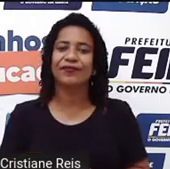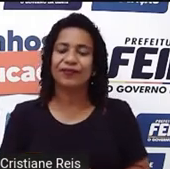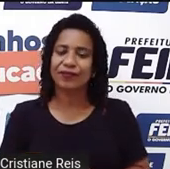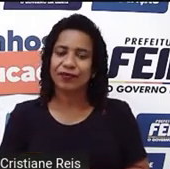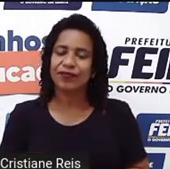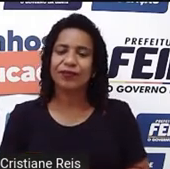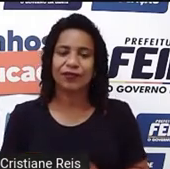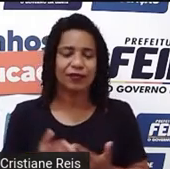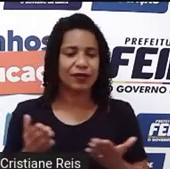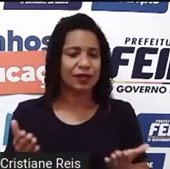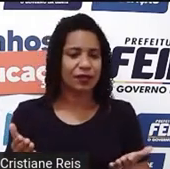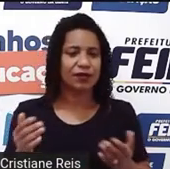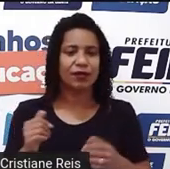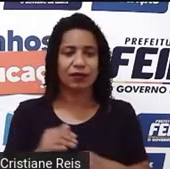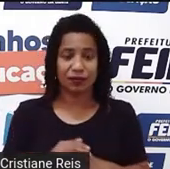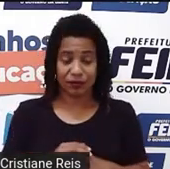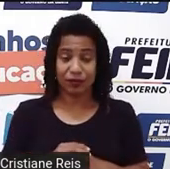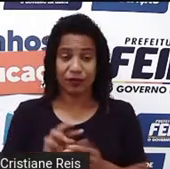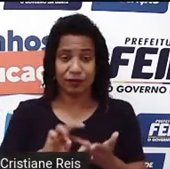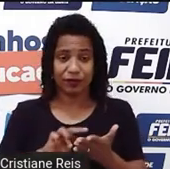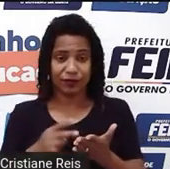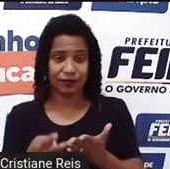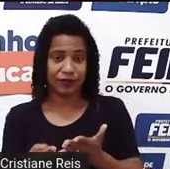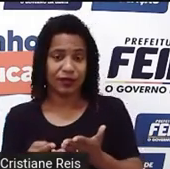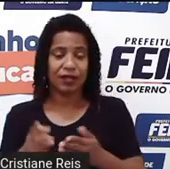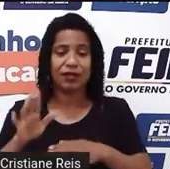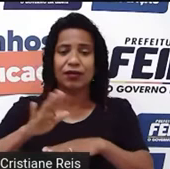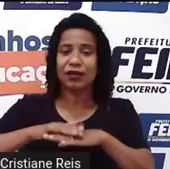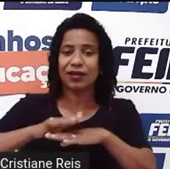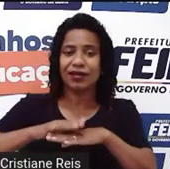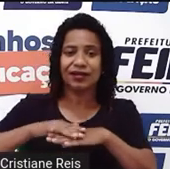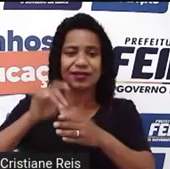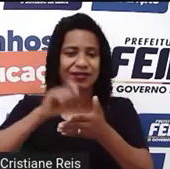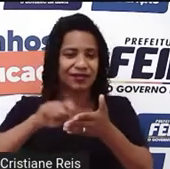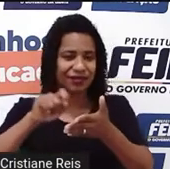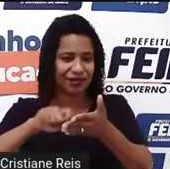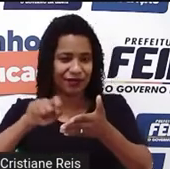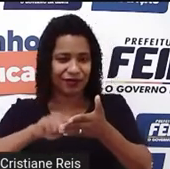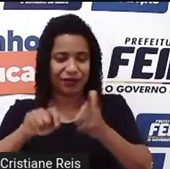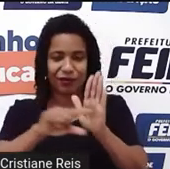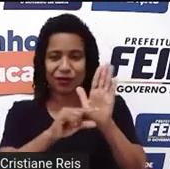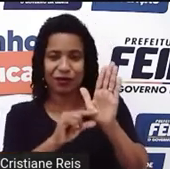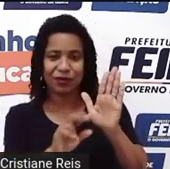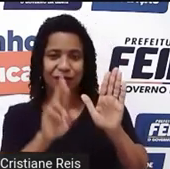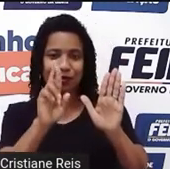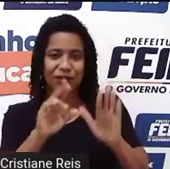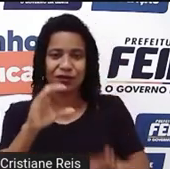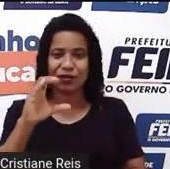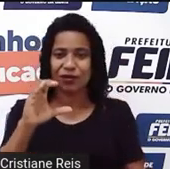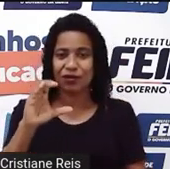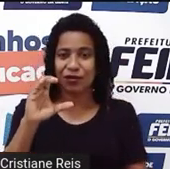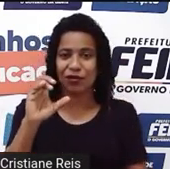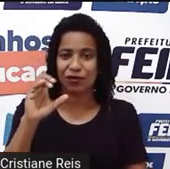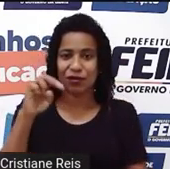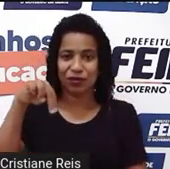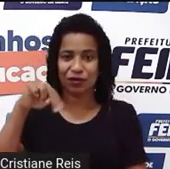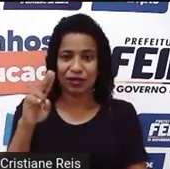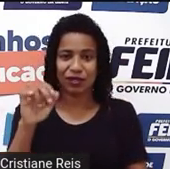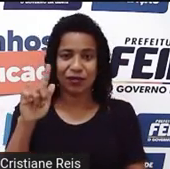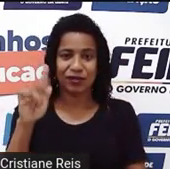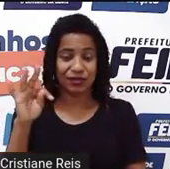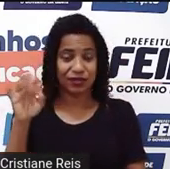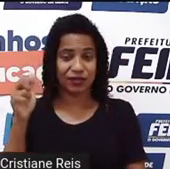Então, quem escreveu Notes and Crosses? Notes and Crosses é o nome de uma série de